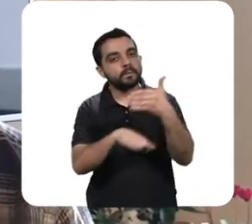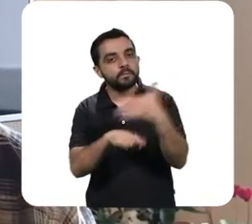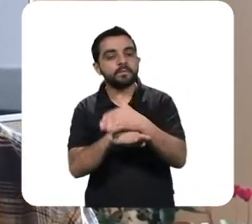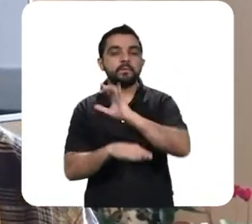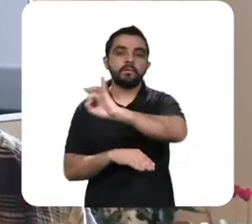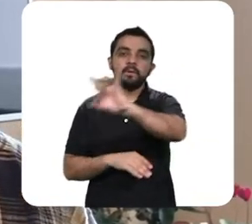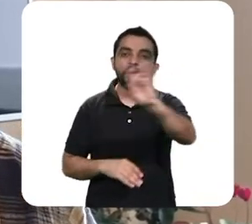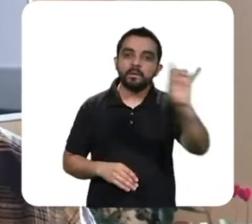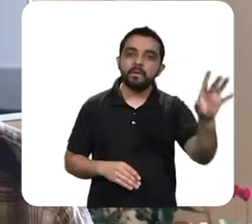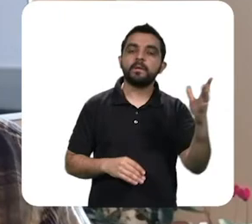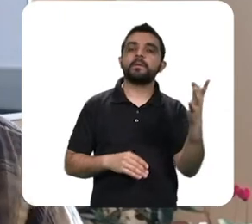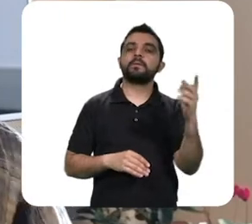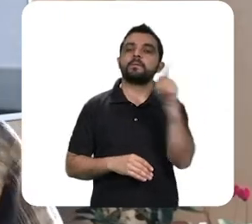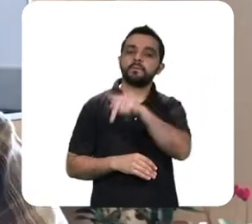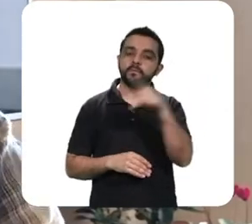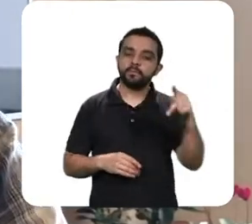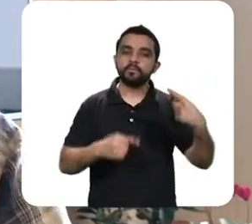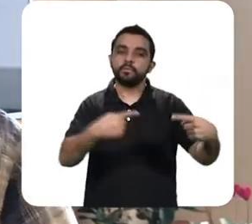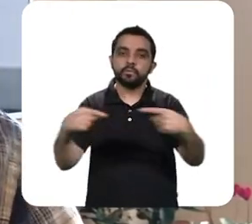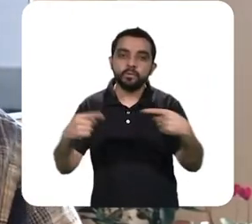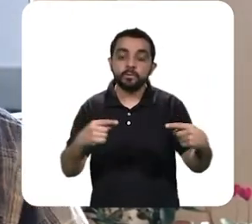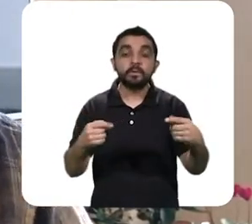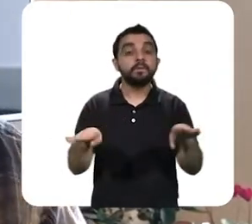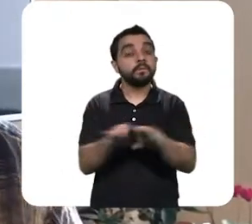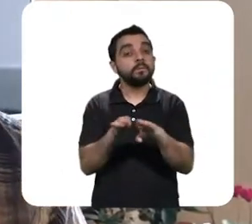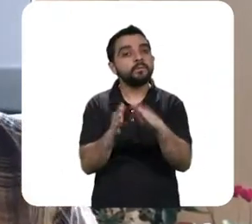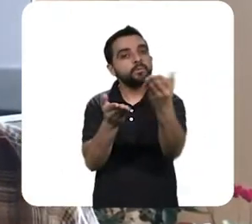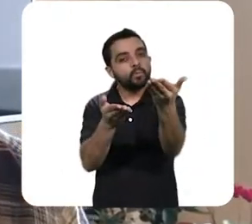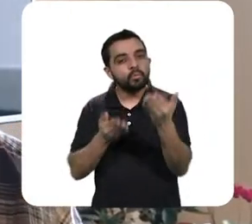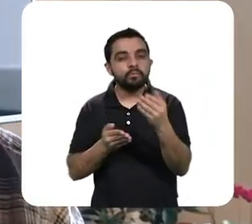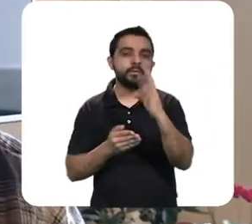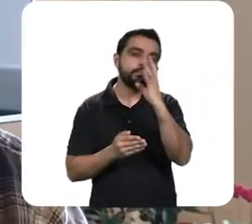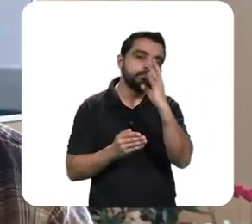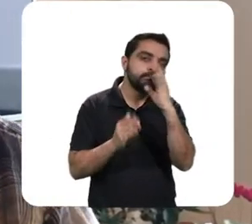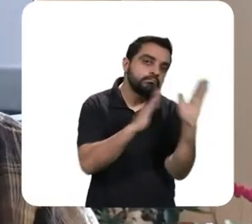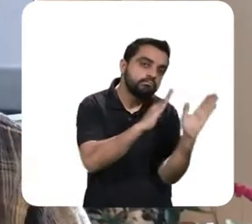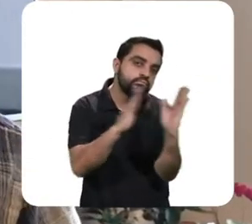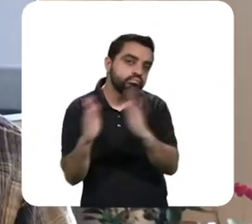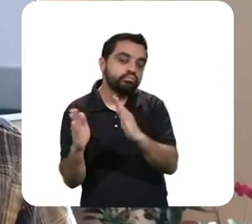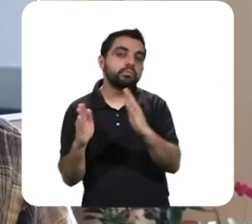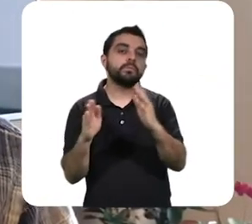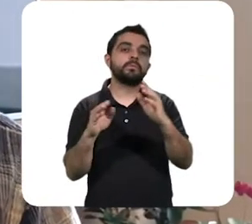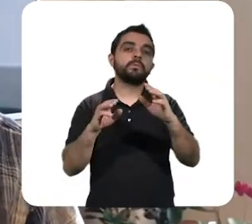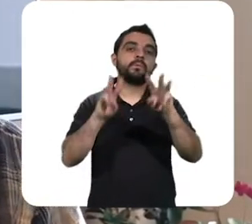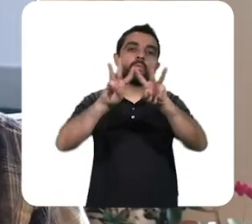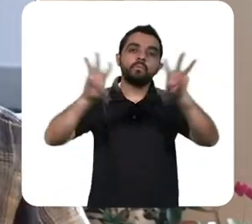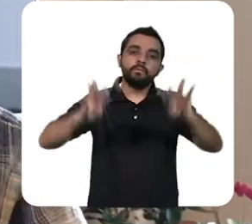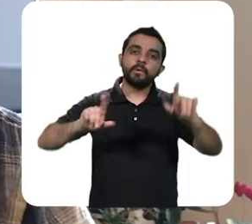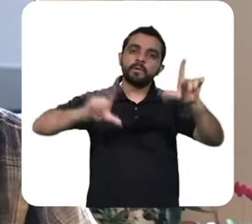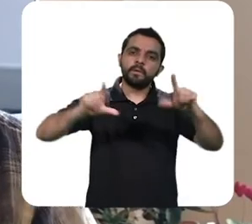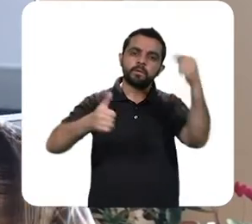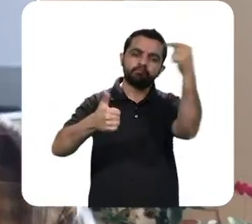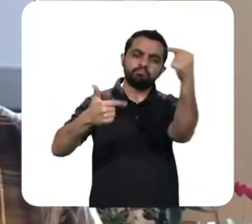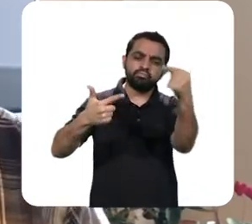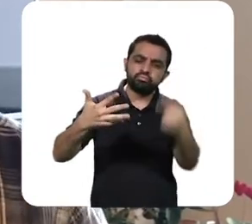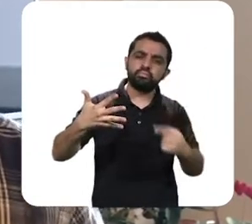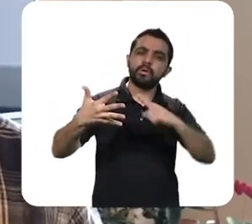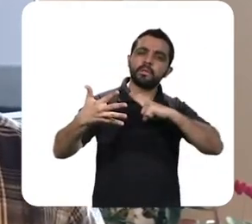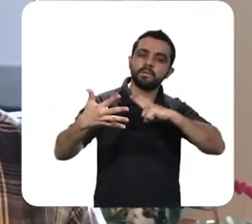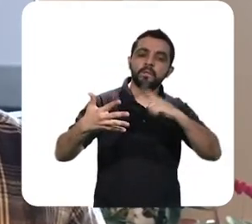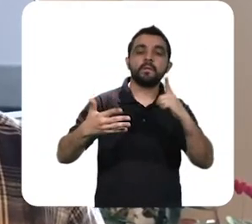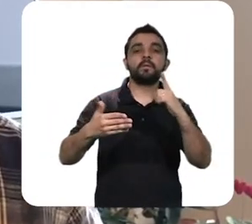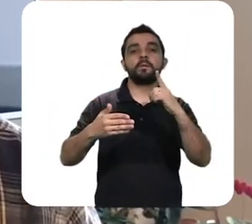nesse debate faço aqui o convite para que vocês assistam as produções da UFPR TV em função da